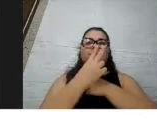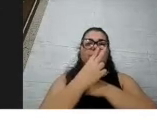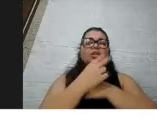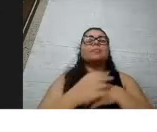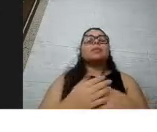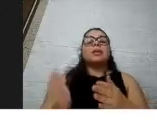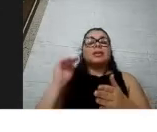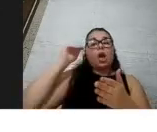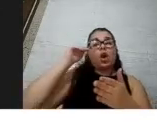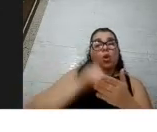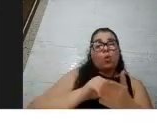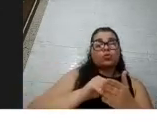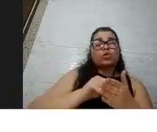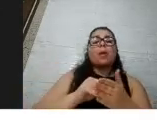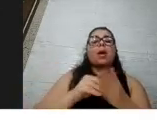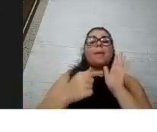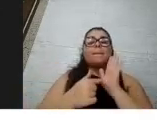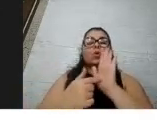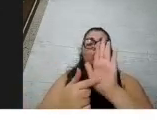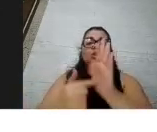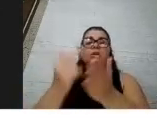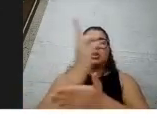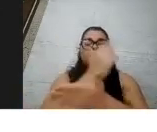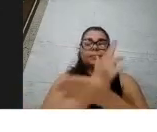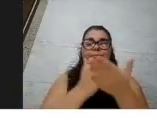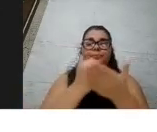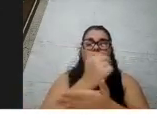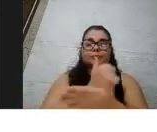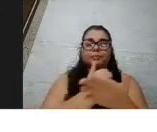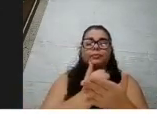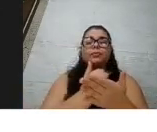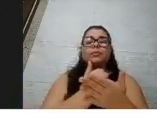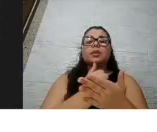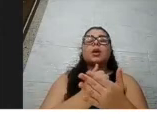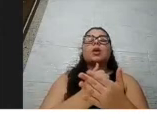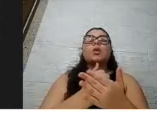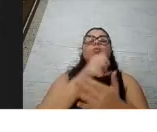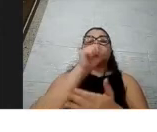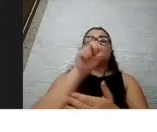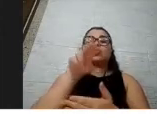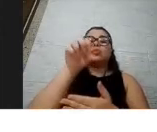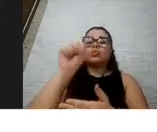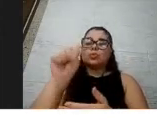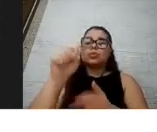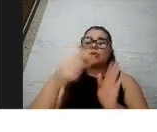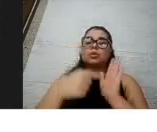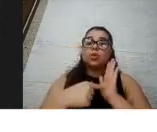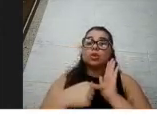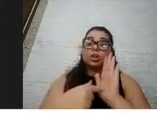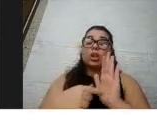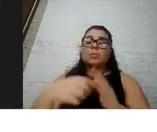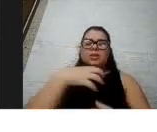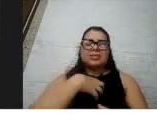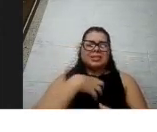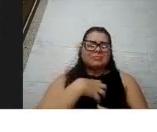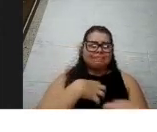é para dizer, aqui tem o serviço representando o serviço de saúde para quando você tiver sintoma, você deve